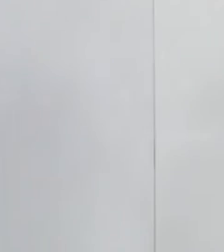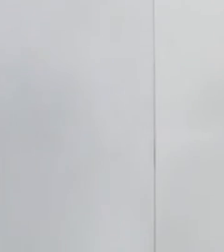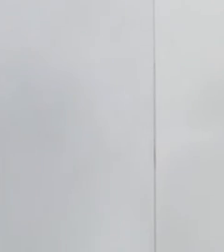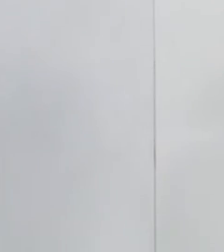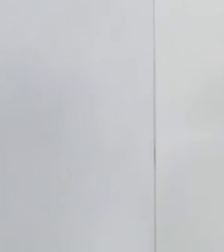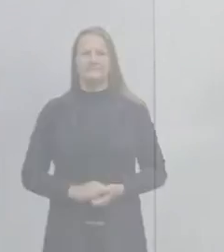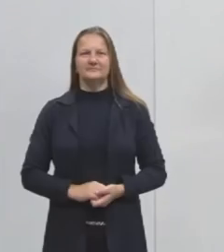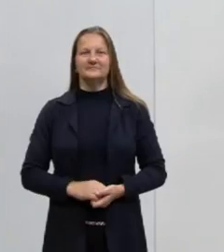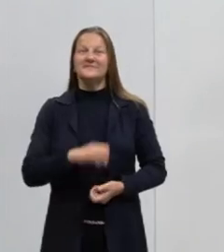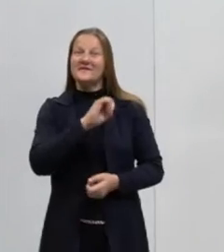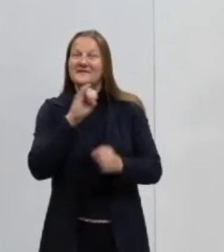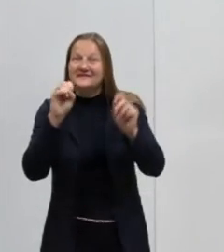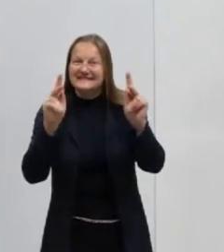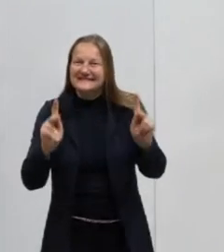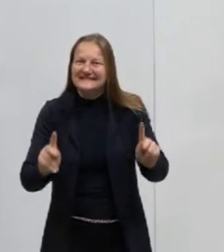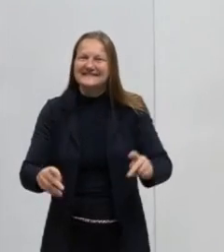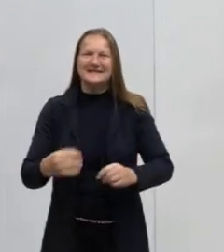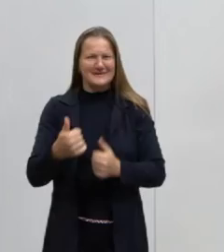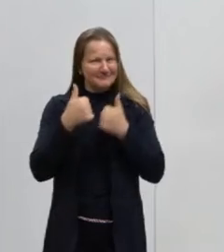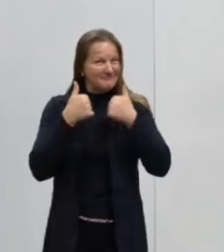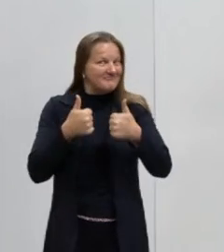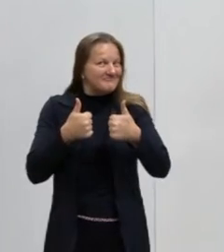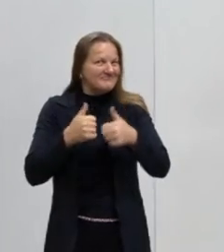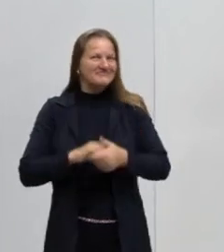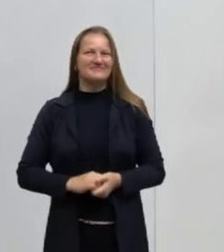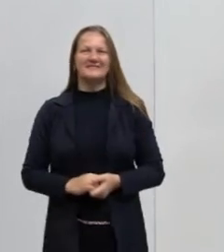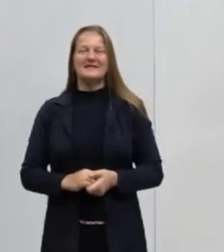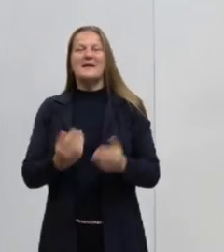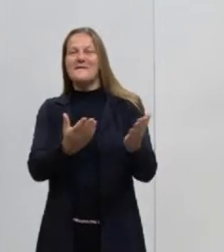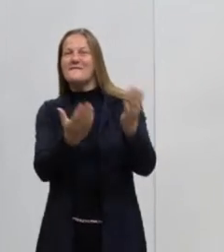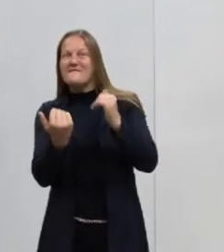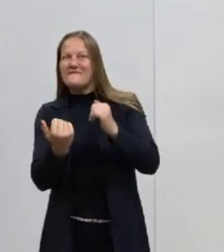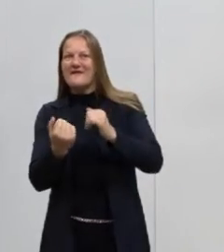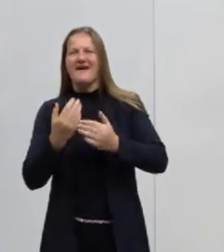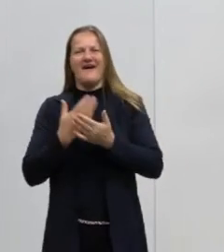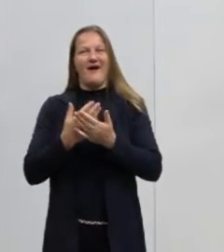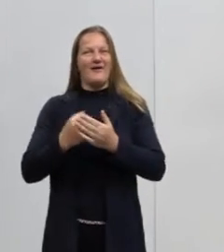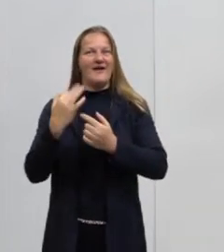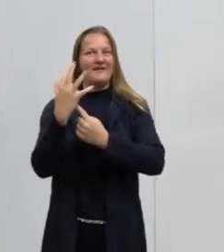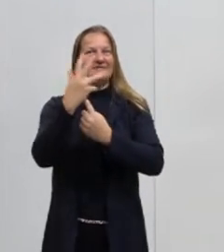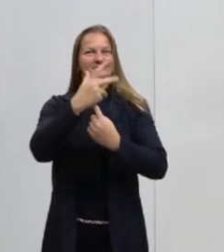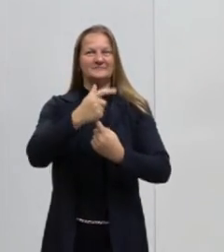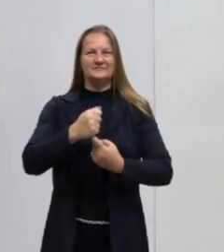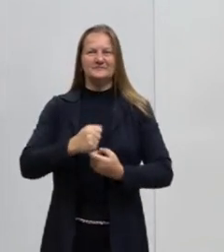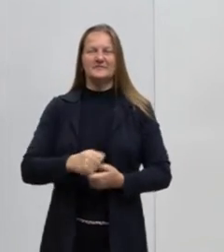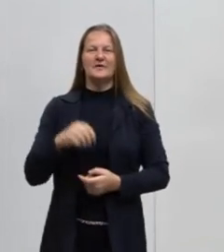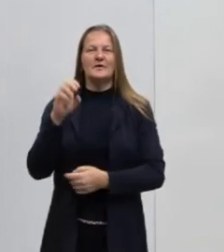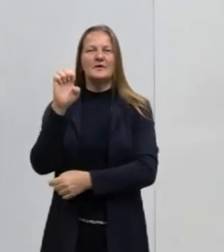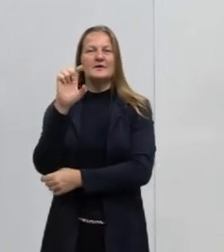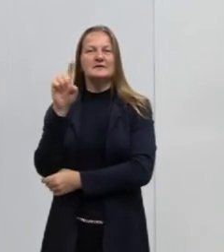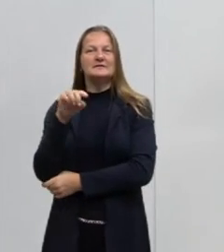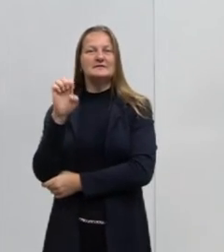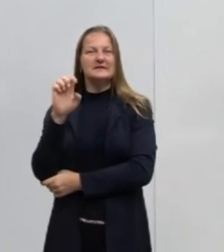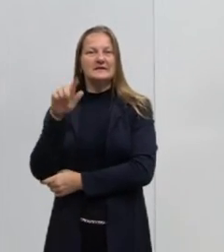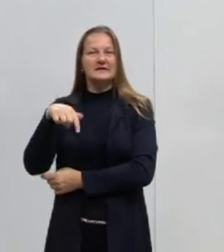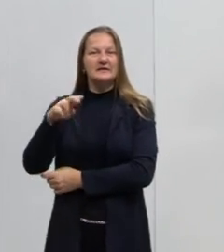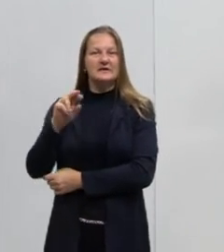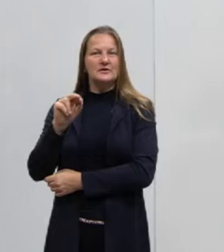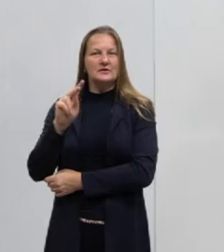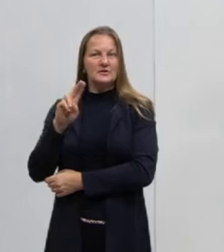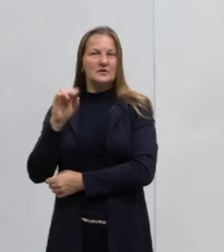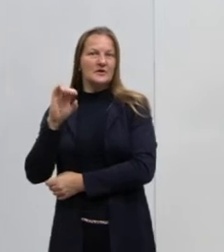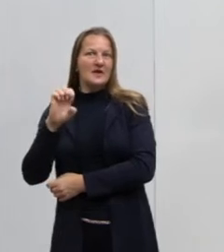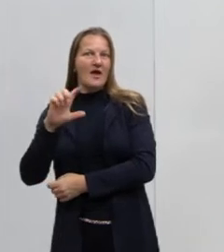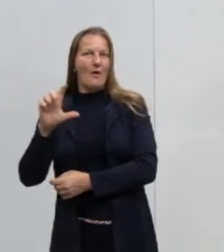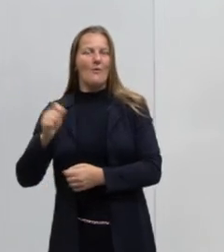E aí pessoal, beleza? Vamos para mais uma aula de arte? Meu nome é Ezequiel Souza, eu sou um